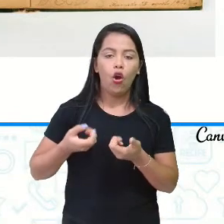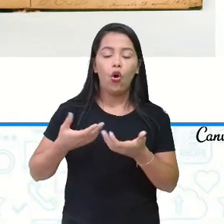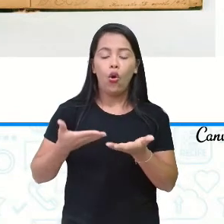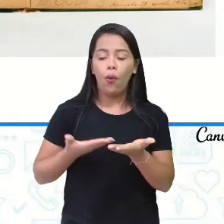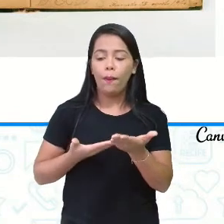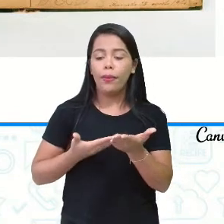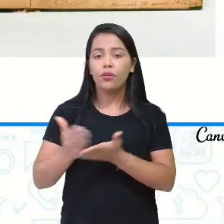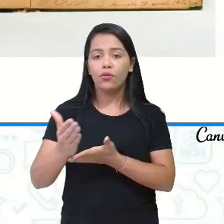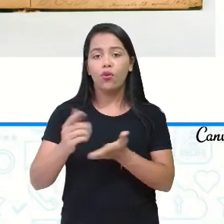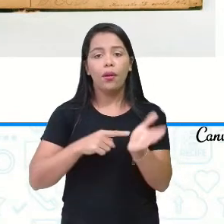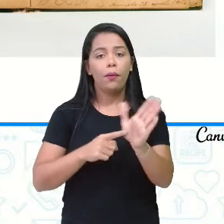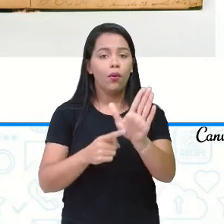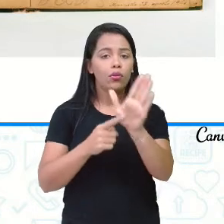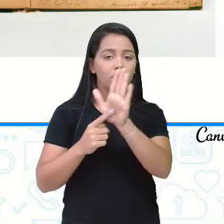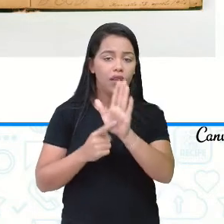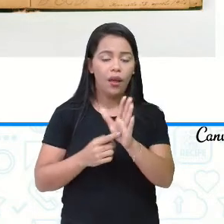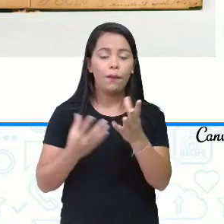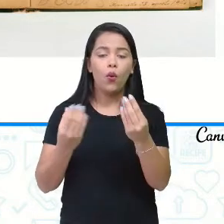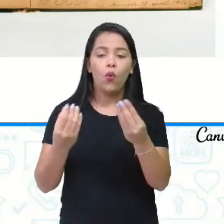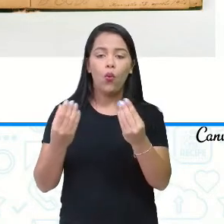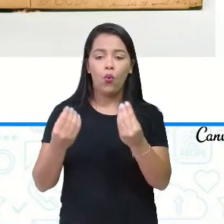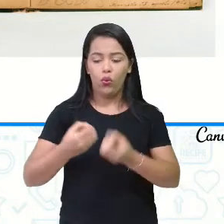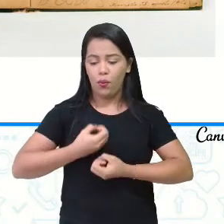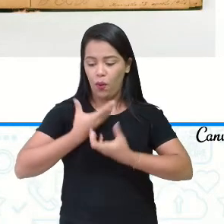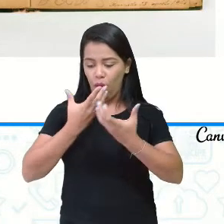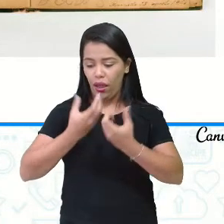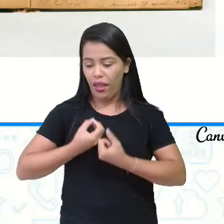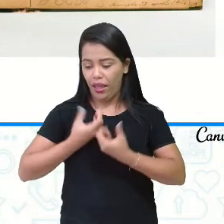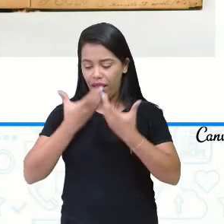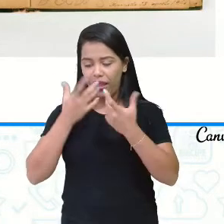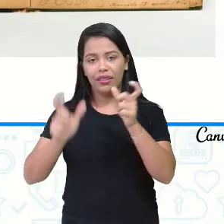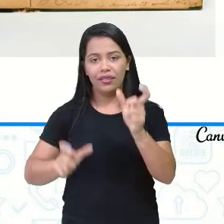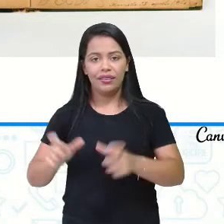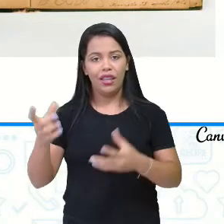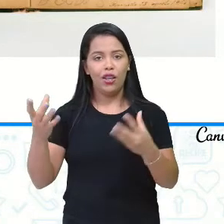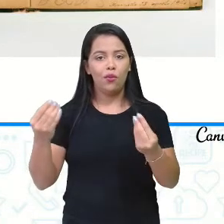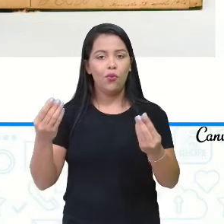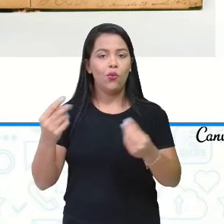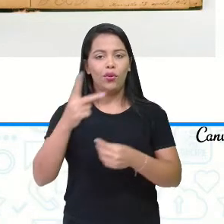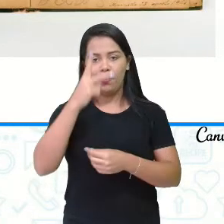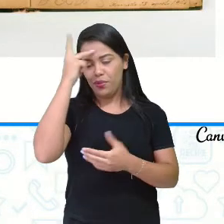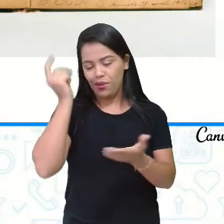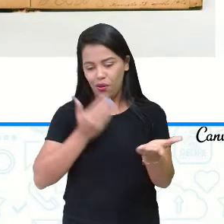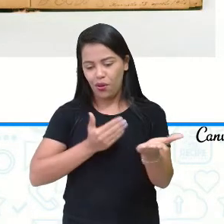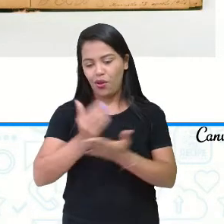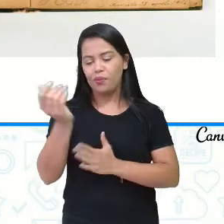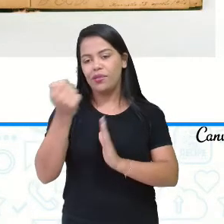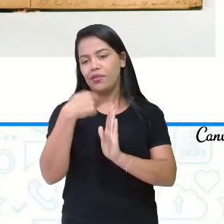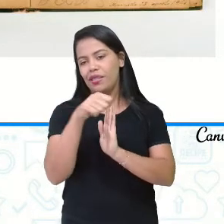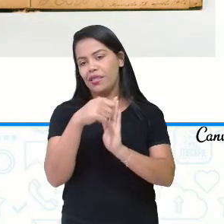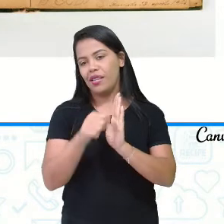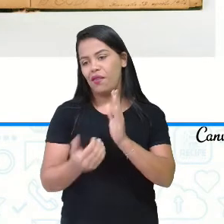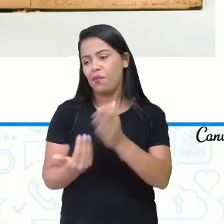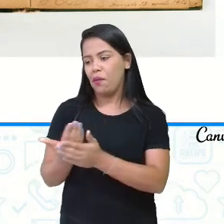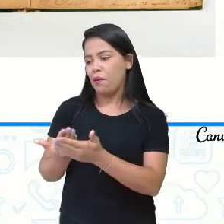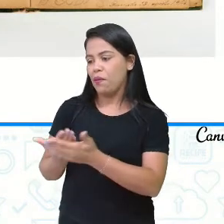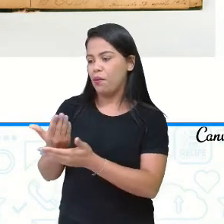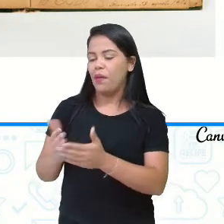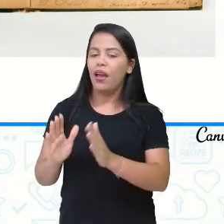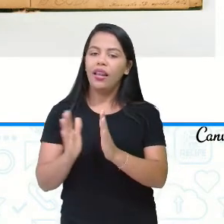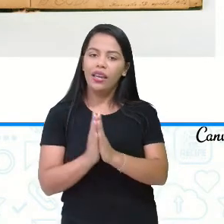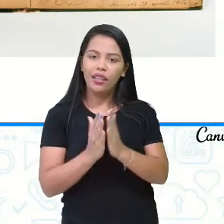é muito mais antiga do que em 1950, mas em 50, muita gente começou a escrever e publicar seus livros.